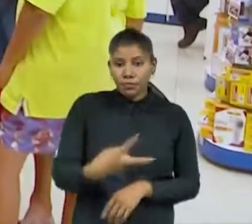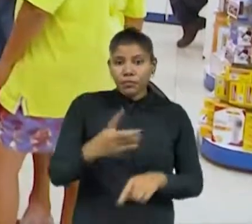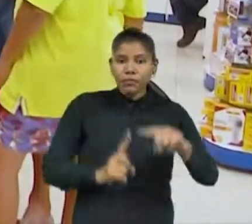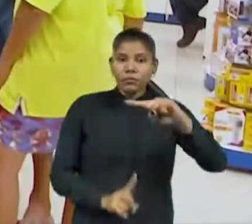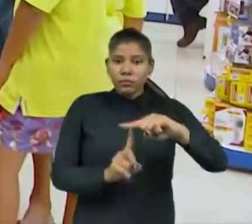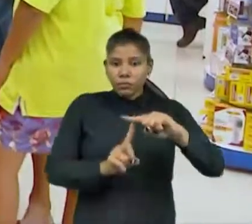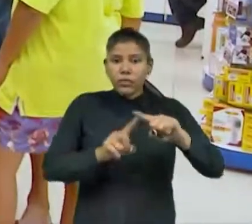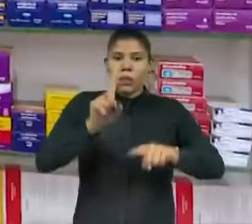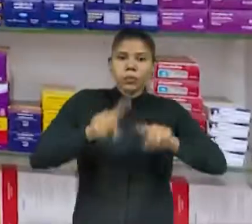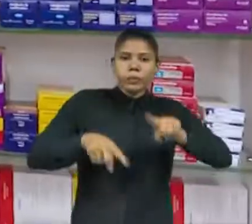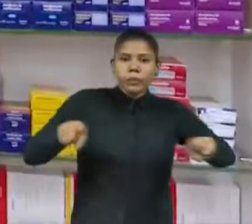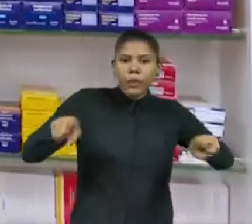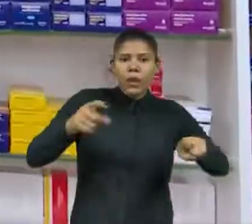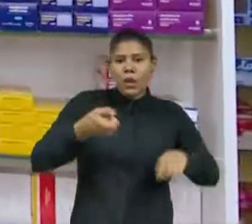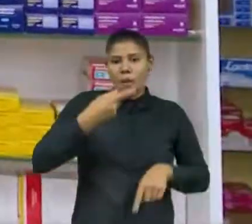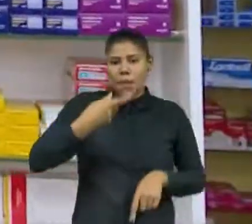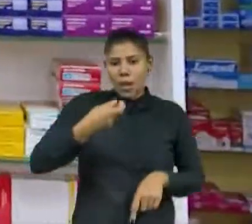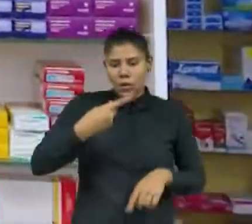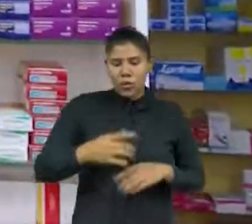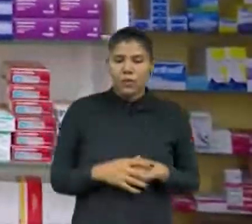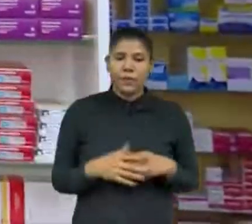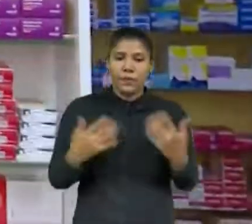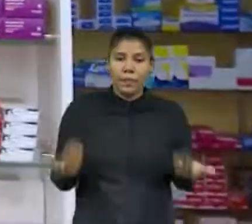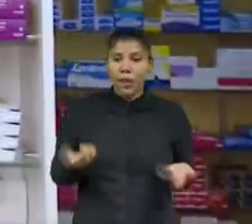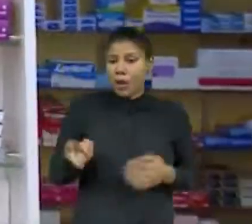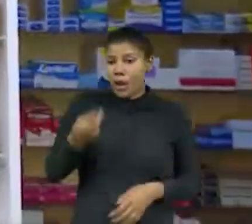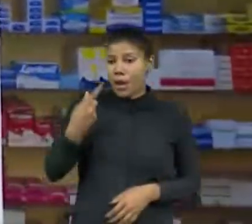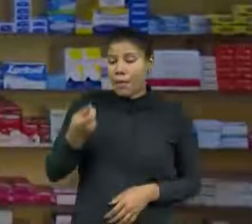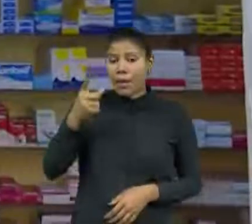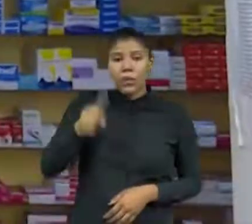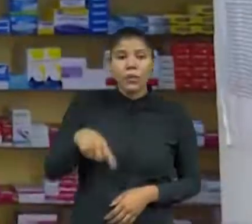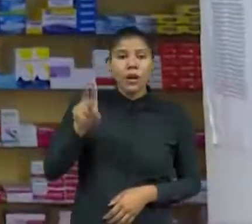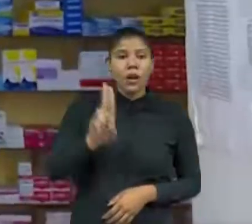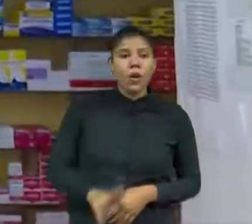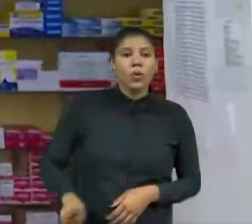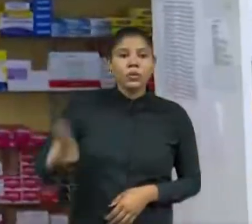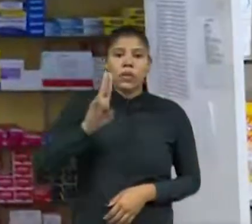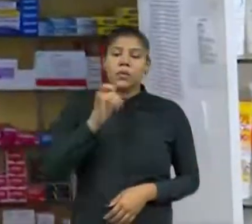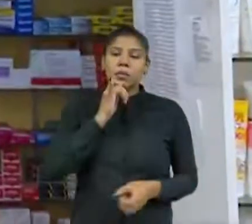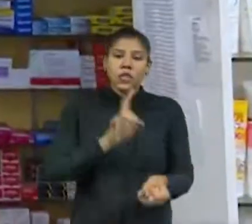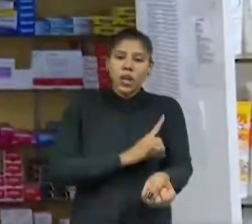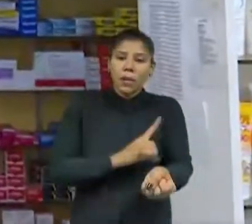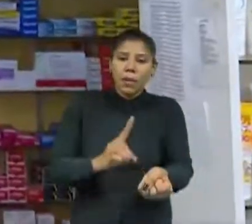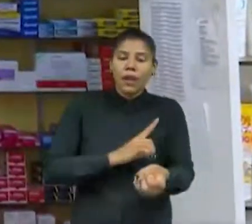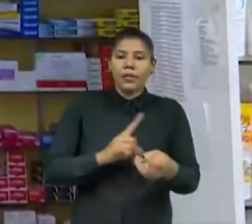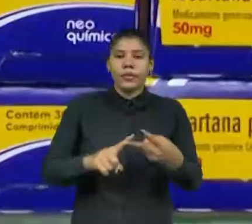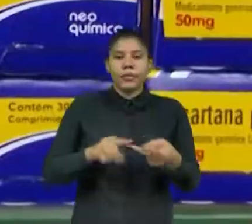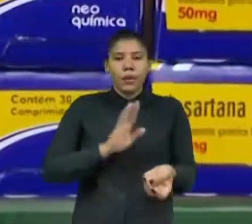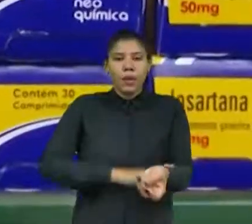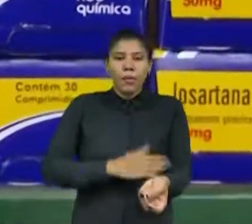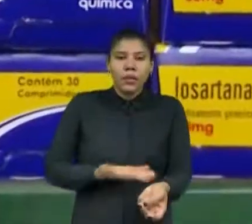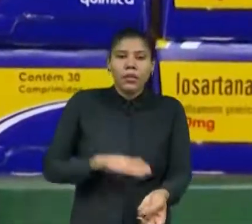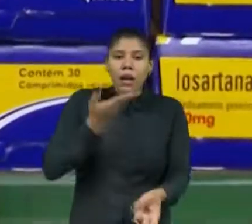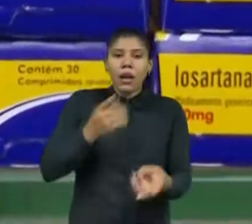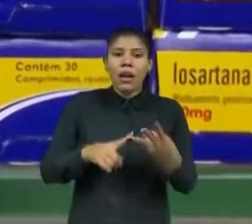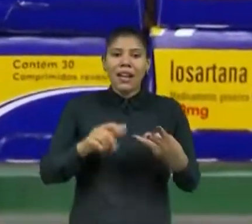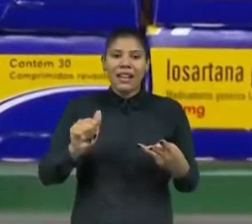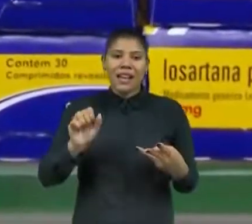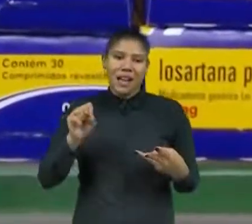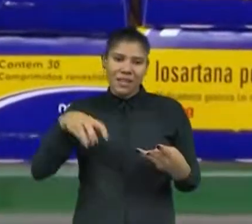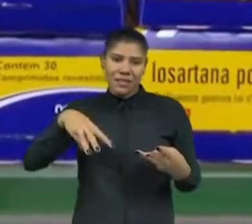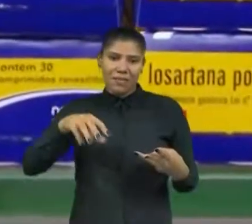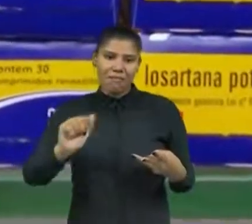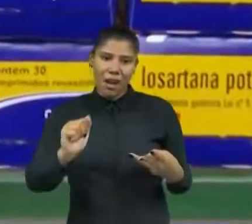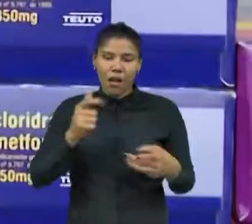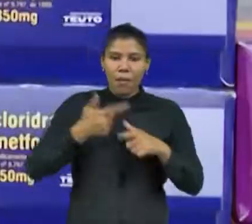de medicamentos. Esses remédios são usados no tratamento de diabetes, hipertensão e asma. E de forma subsidiada